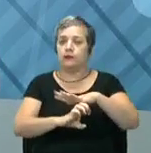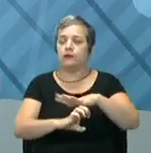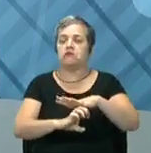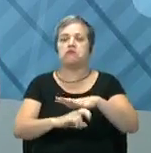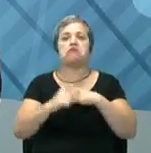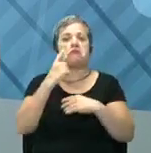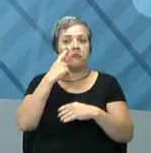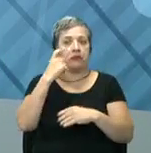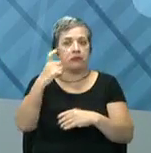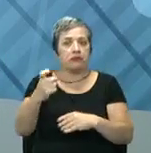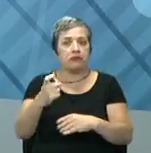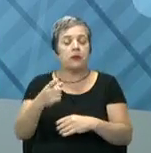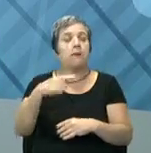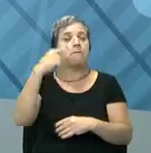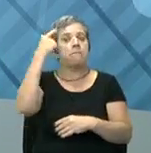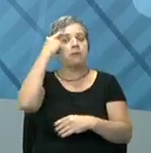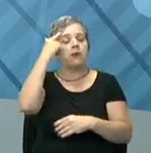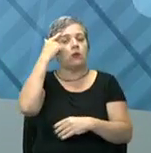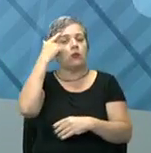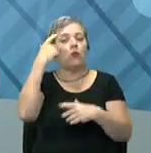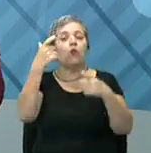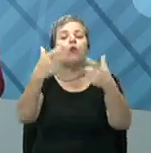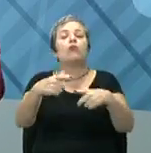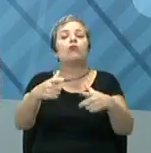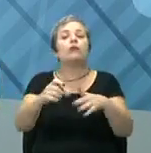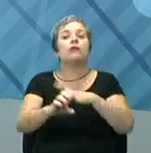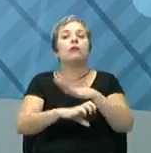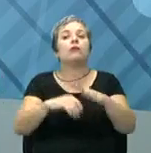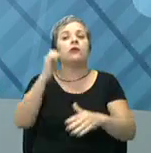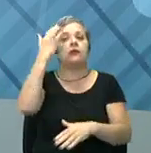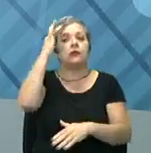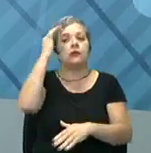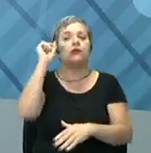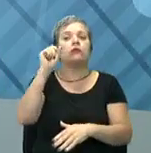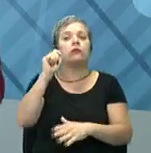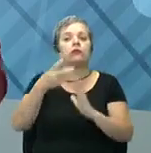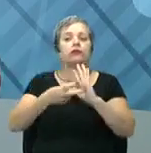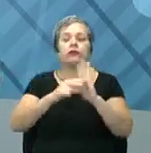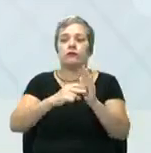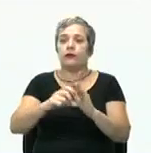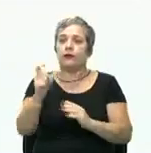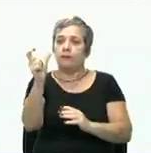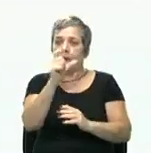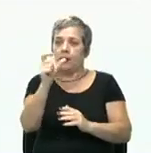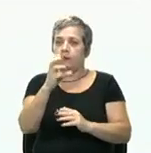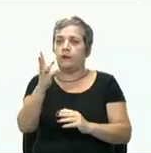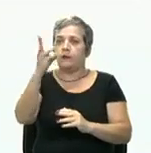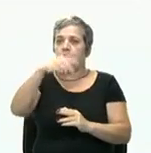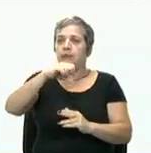Interessante, né? Pensando onde a minha empresa está, vamos entender o que é a missão e a visão da empresa?